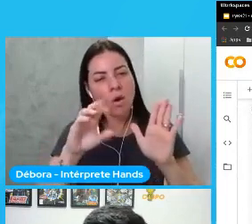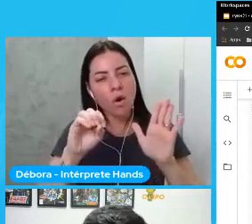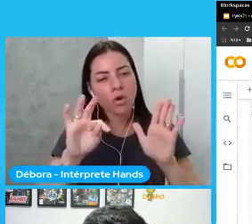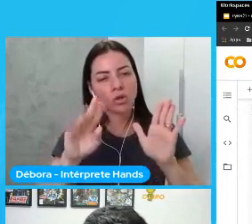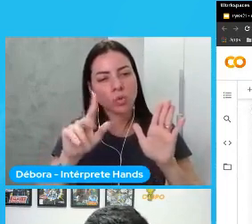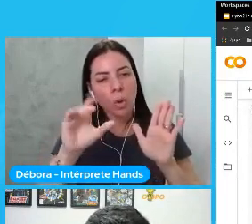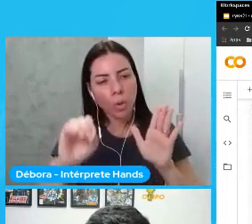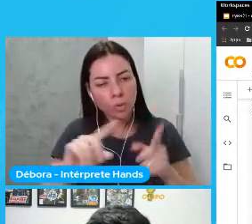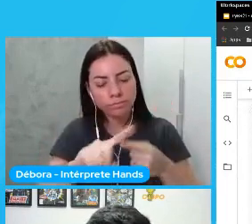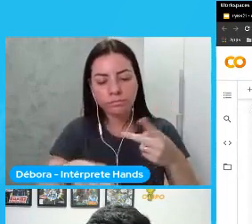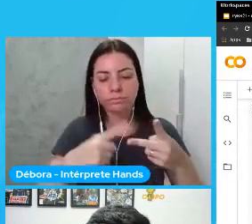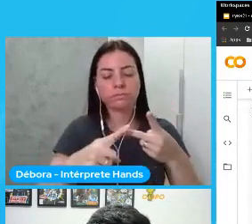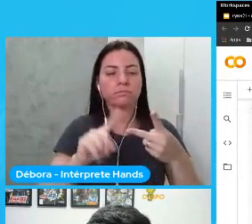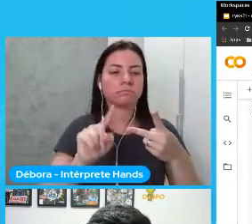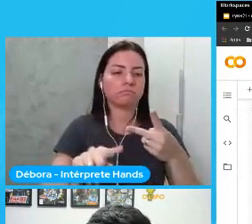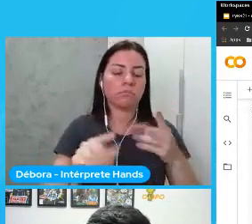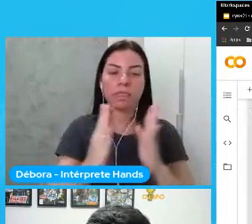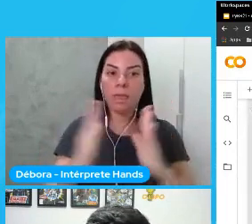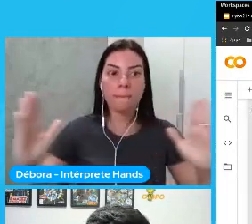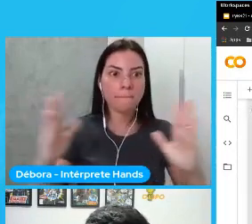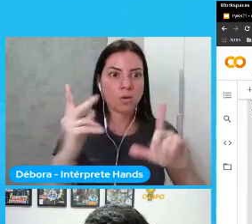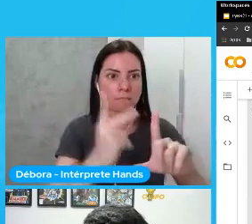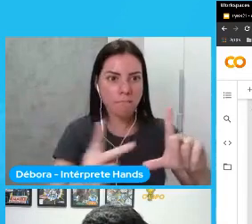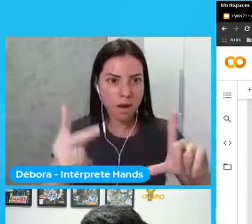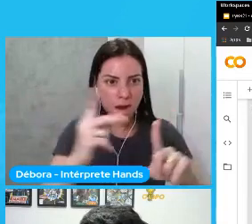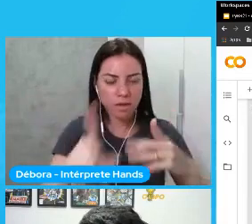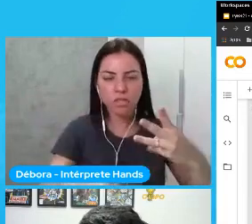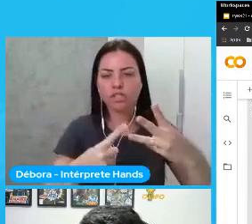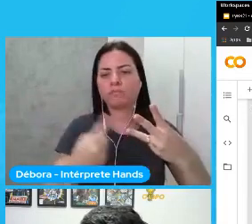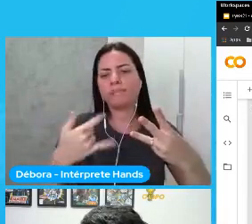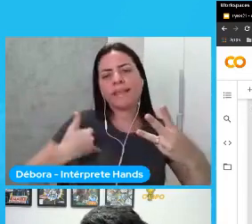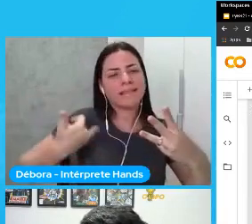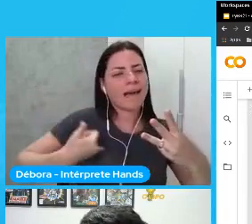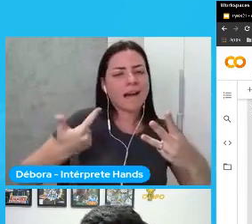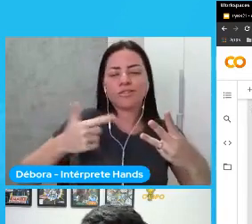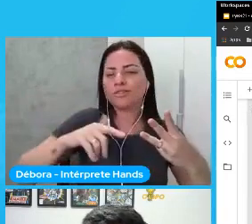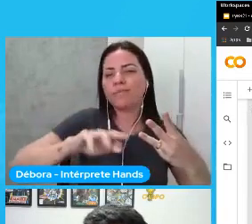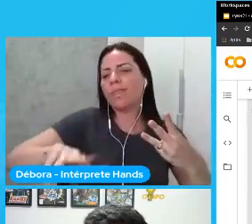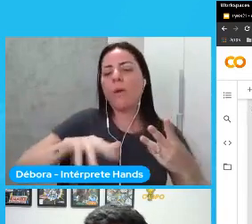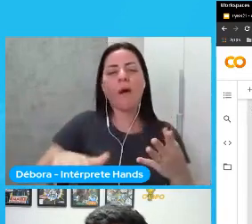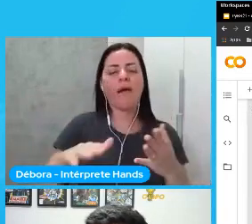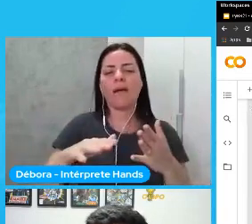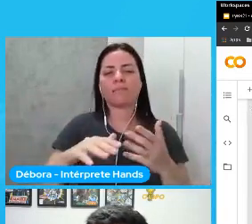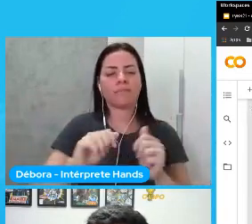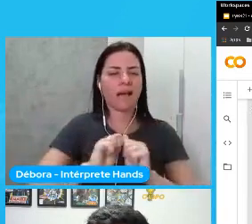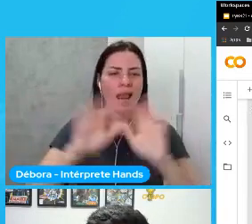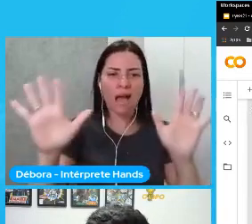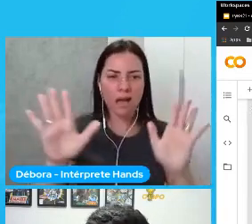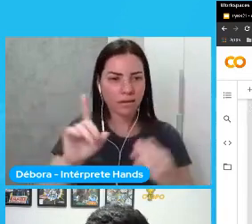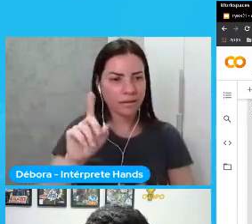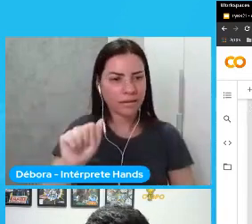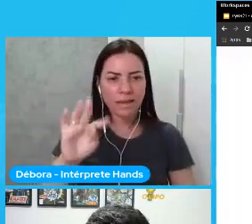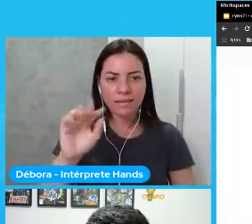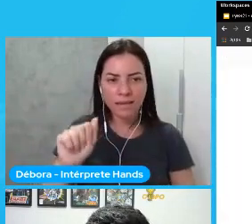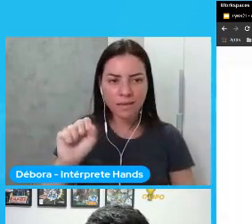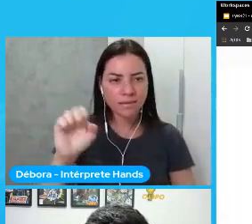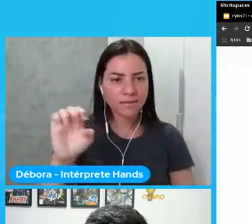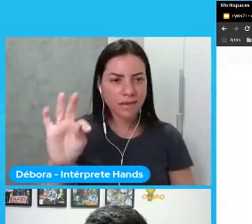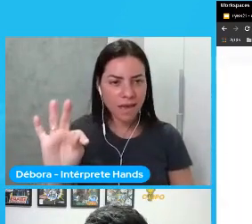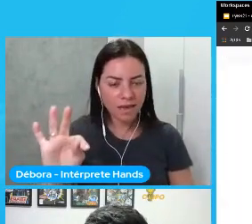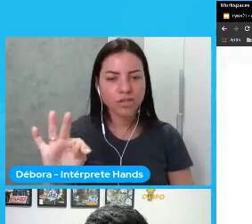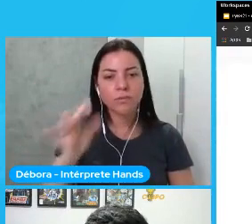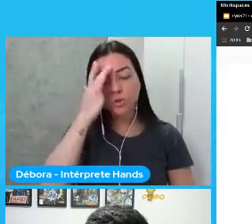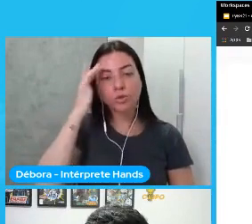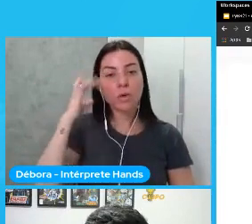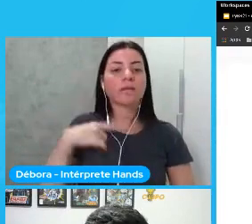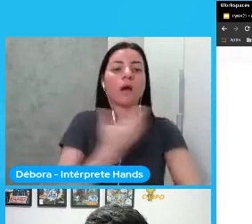uma ponderação a idade não é muito balanceada no dataset então eu uso pra quem tá acostumado com circuit learning